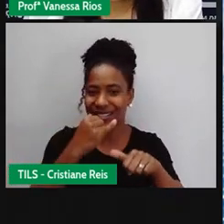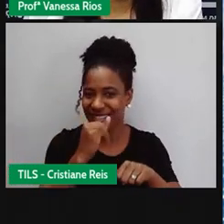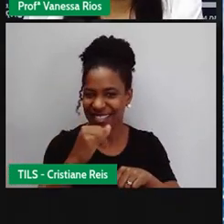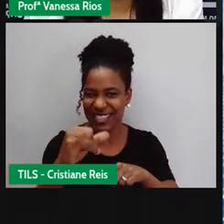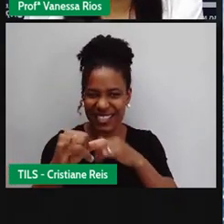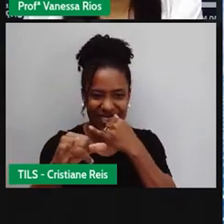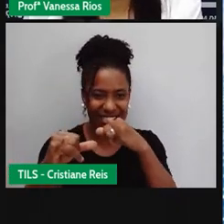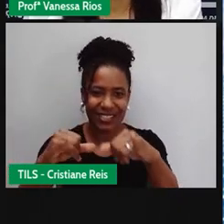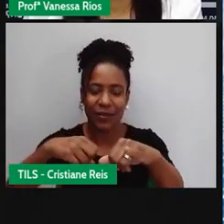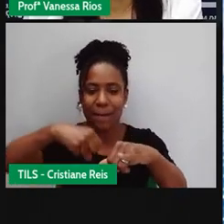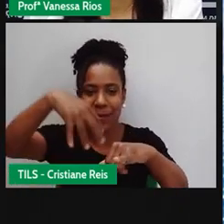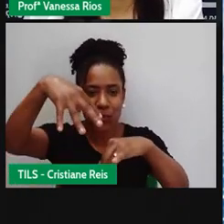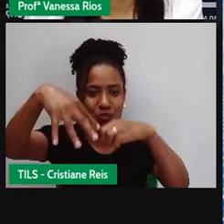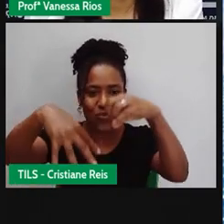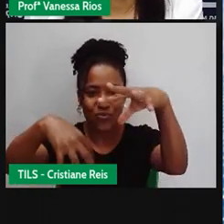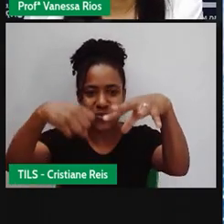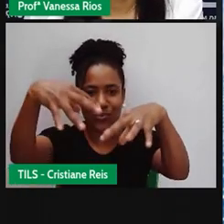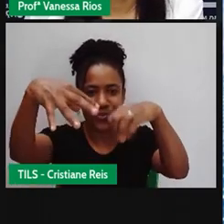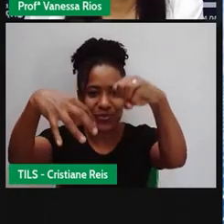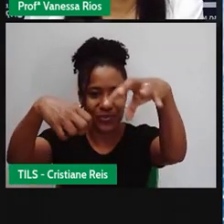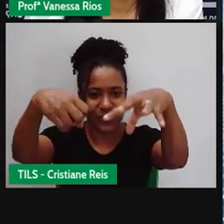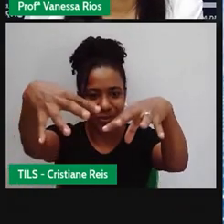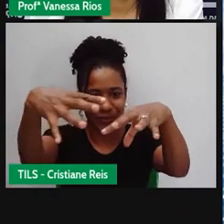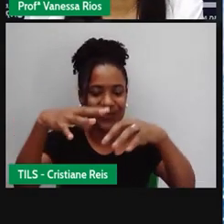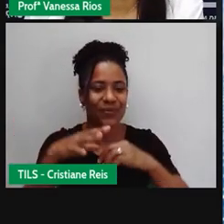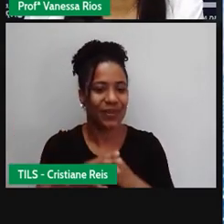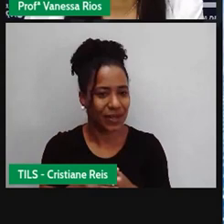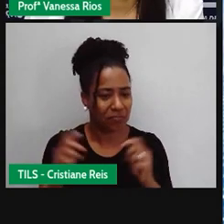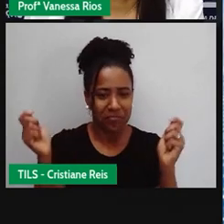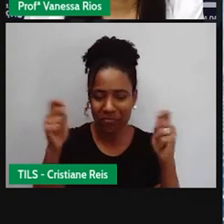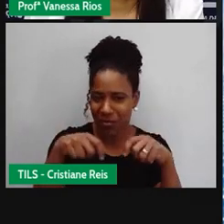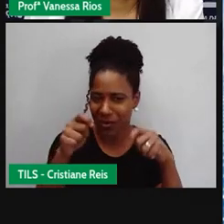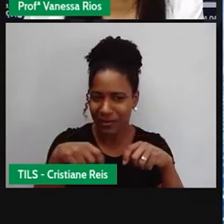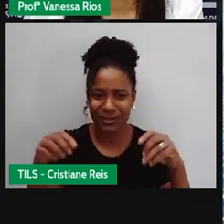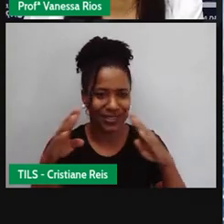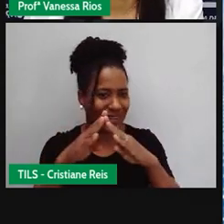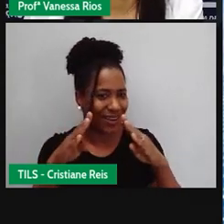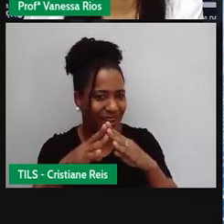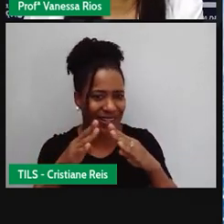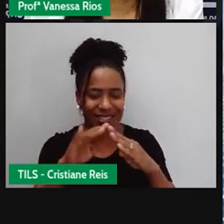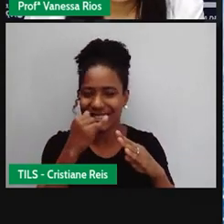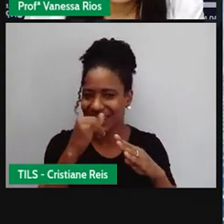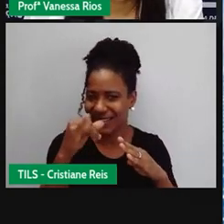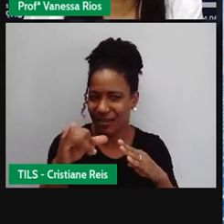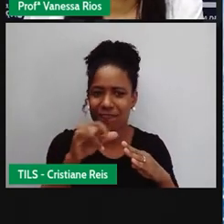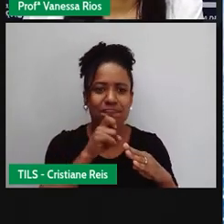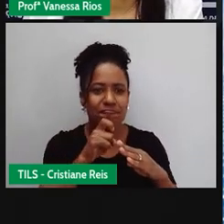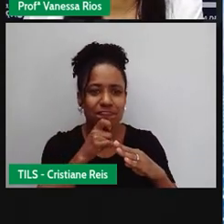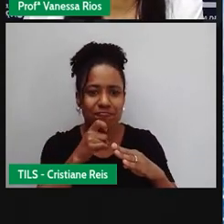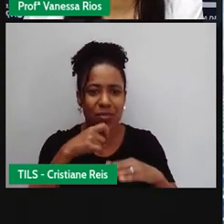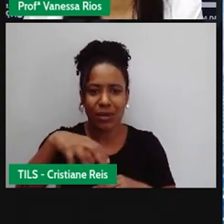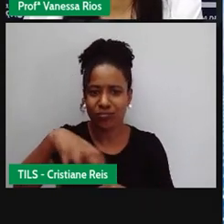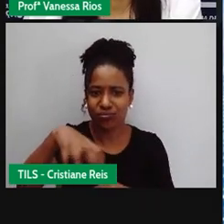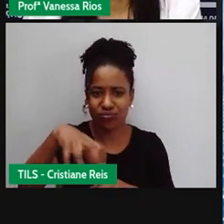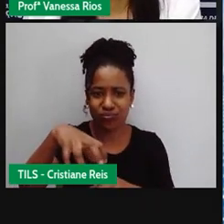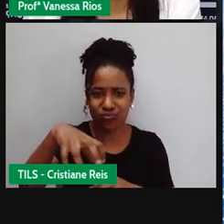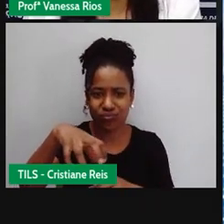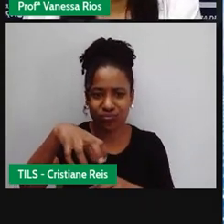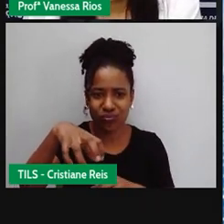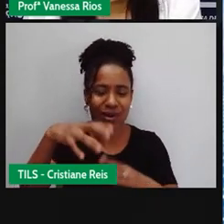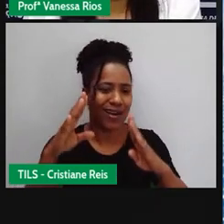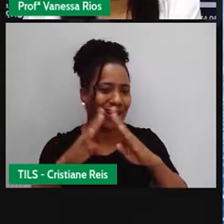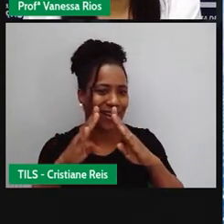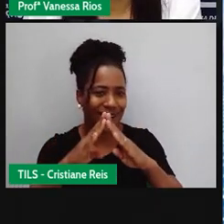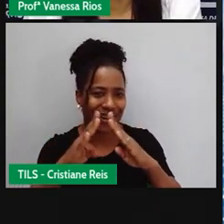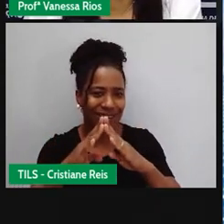a partir daí, poder utilizar, né? Os equipamentos elétricos, eletrônicos, que a gente costuma usar em